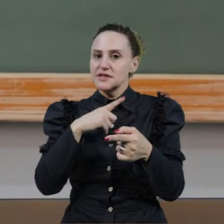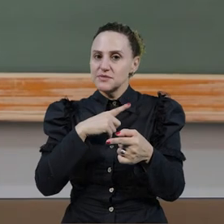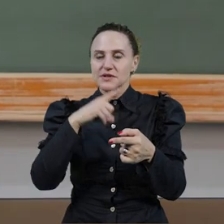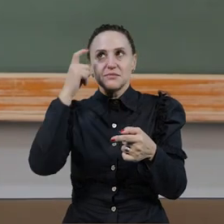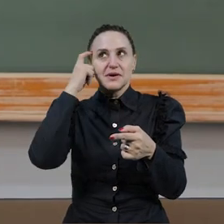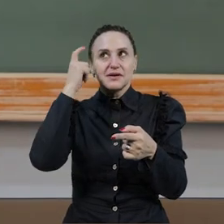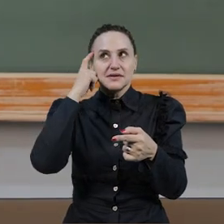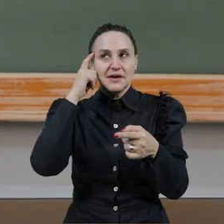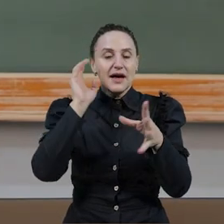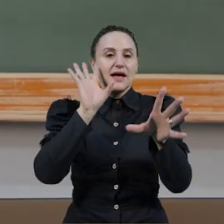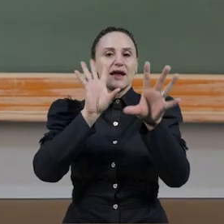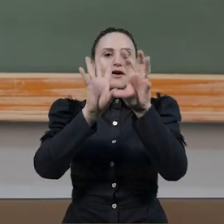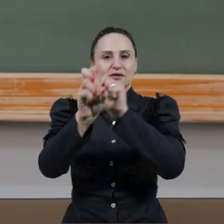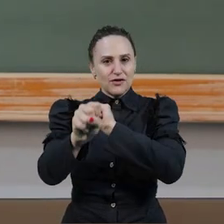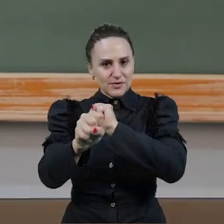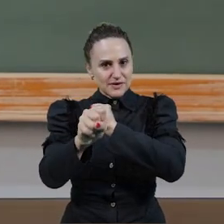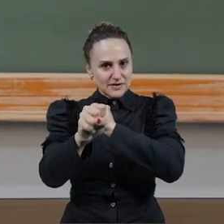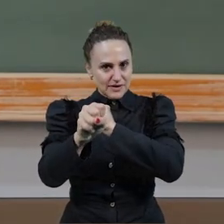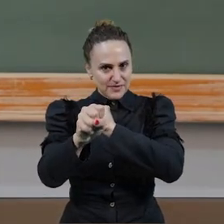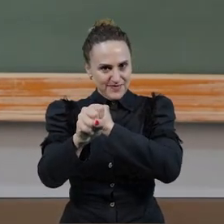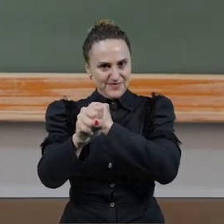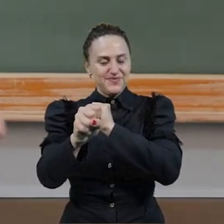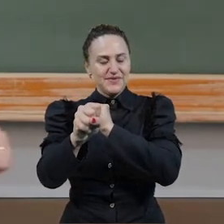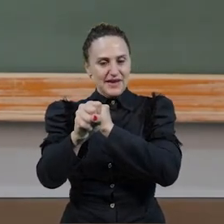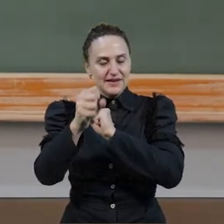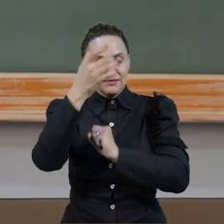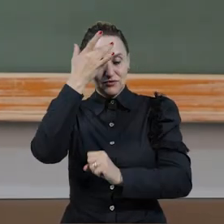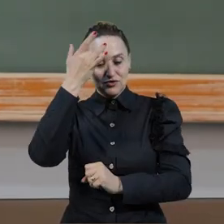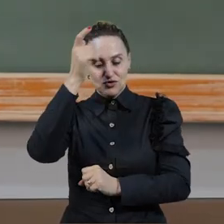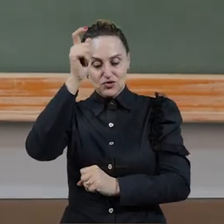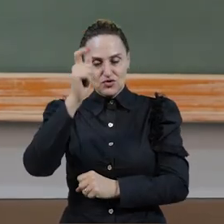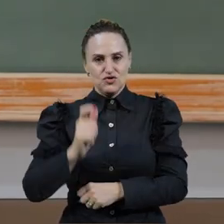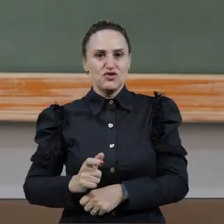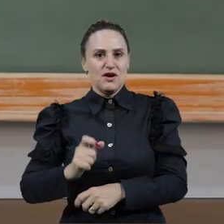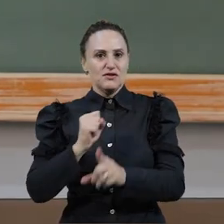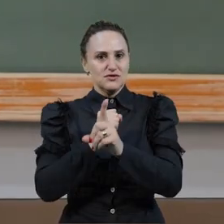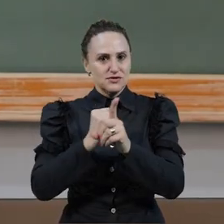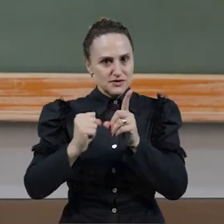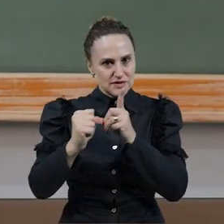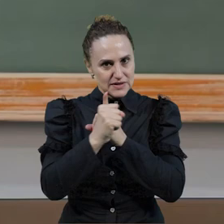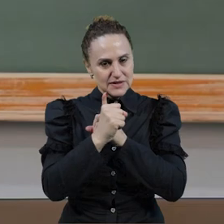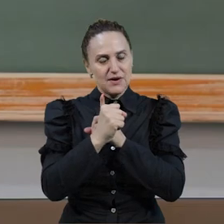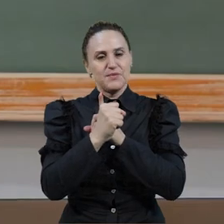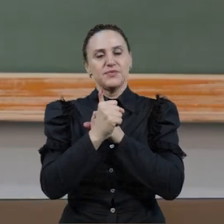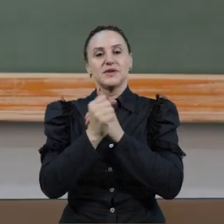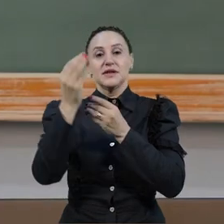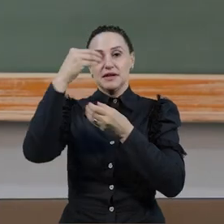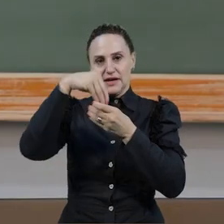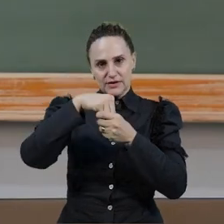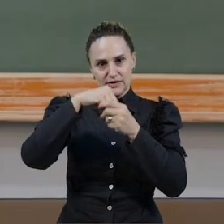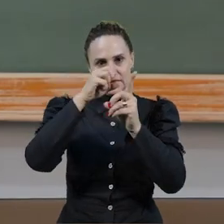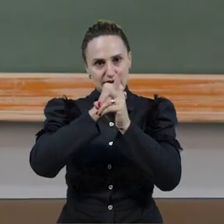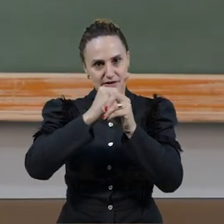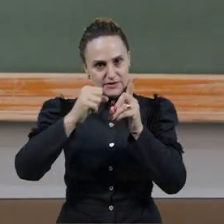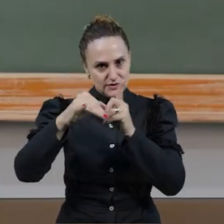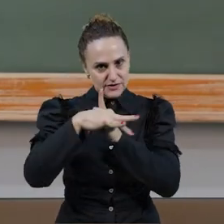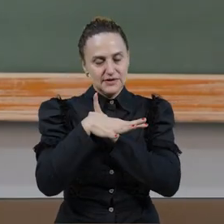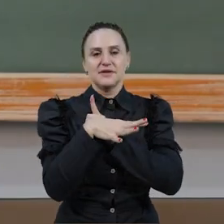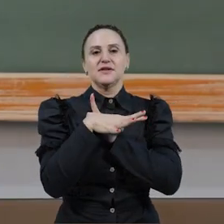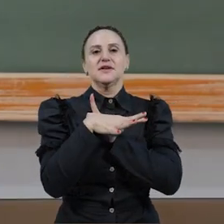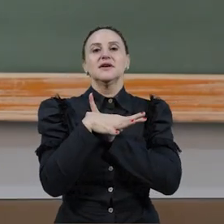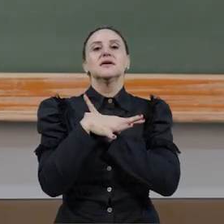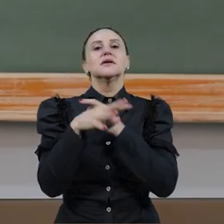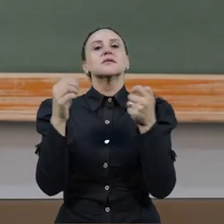formação enquanto sujeito social, também atuante dentro dessa sociedade que você está inserido. Para isso nós